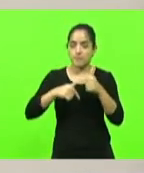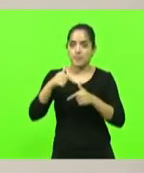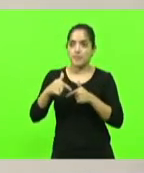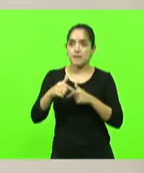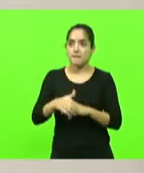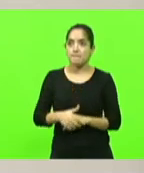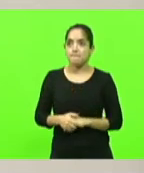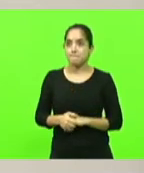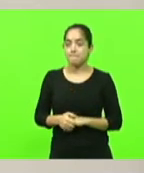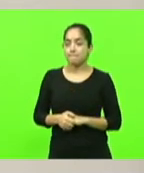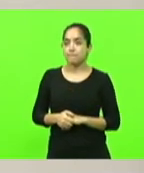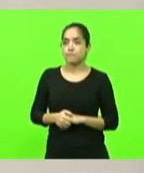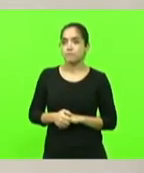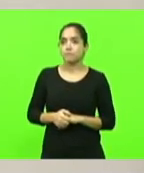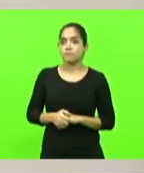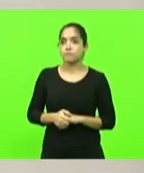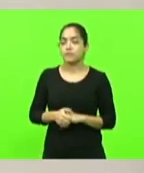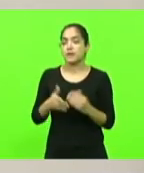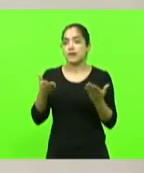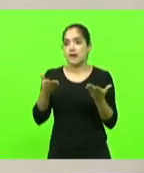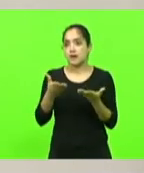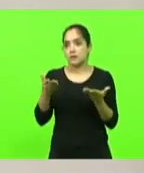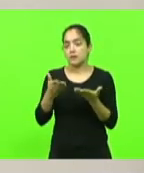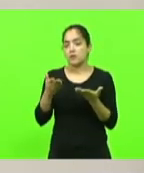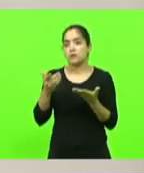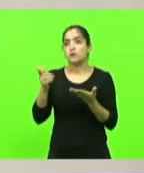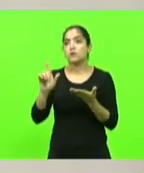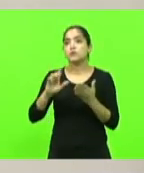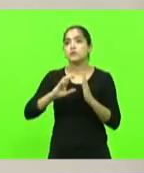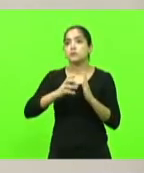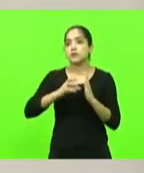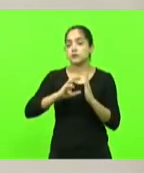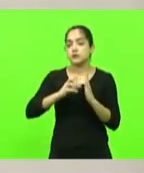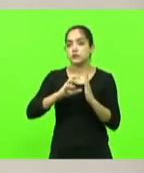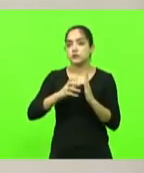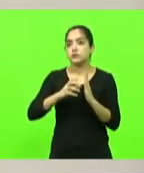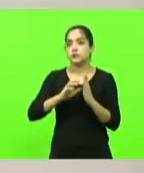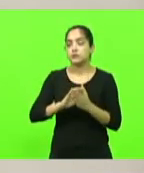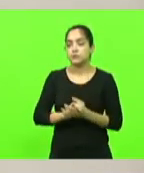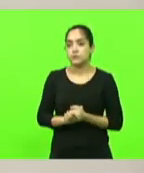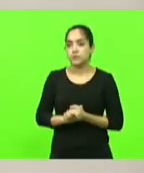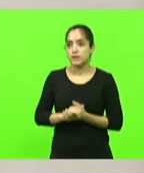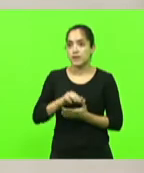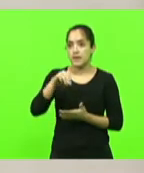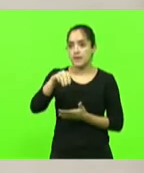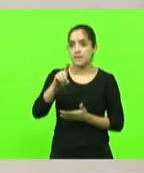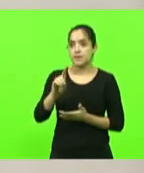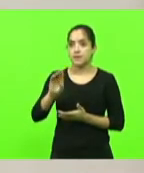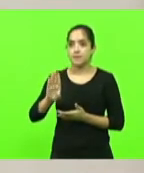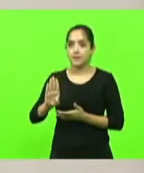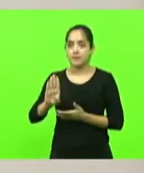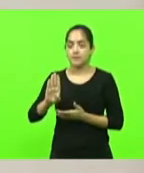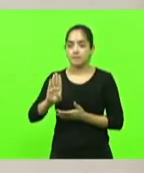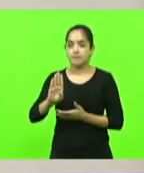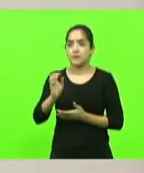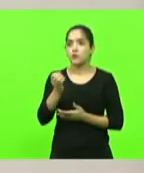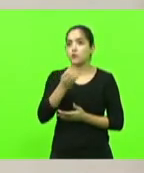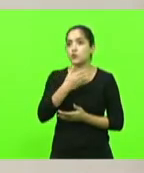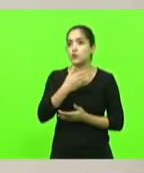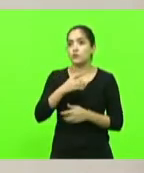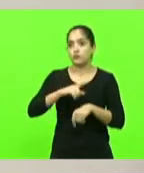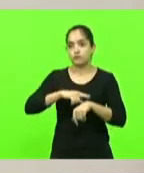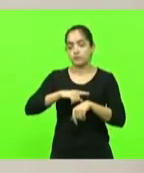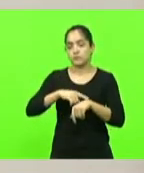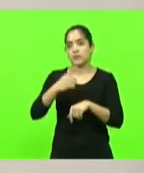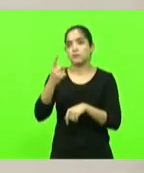Terezinha do Progresso agora sim próximo partido bloco MDB partido novo por 15 minutos